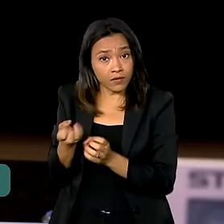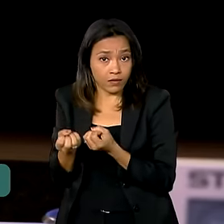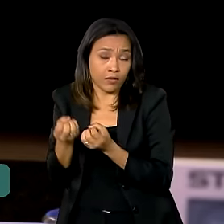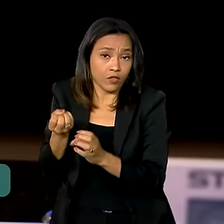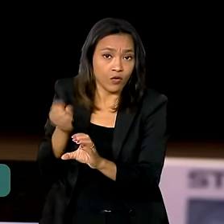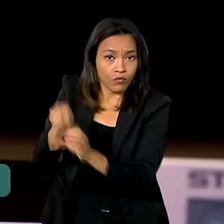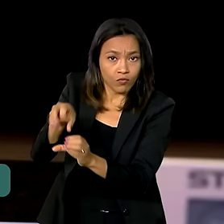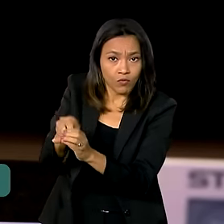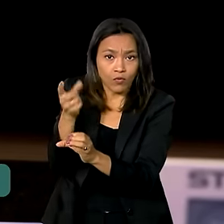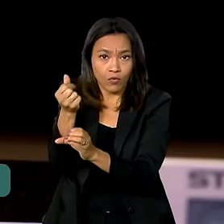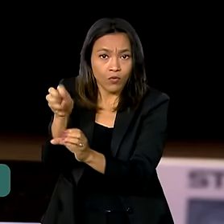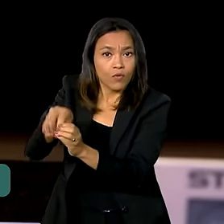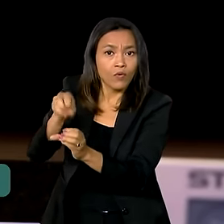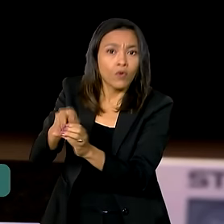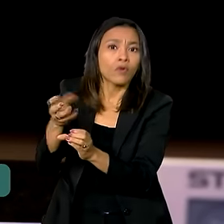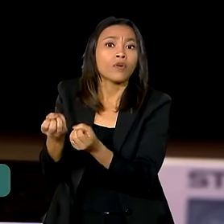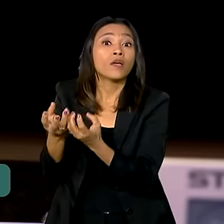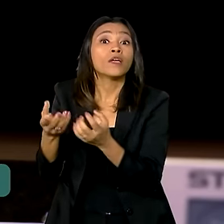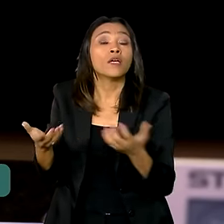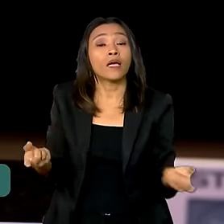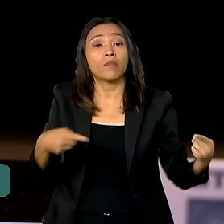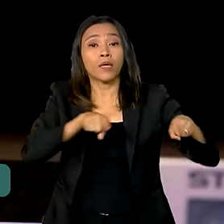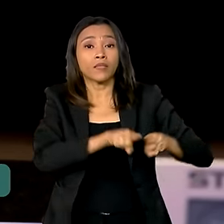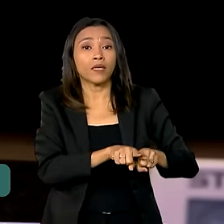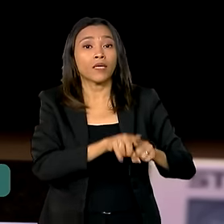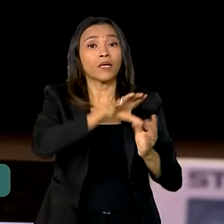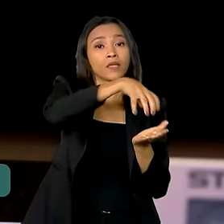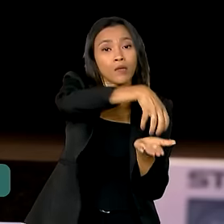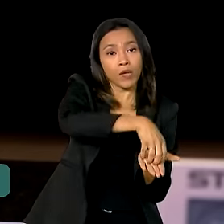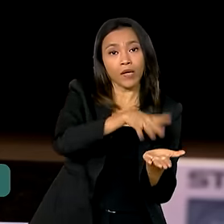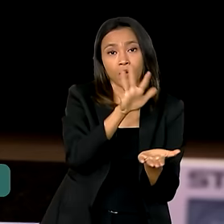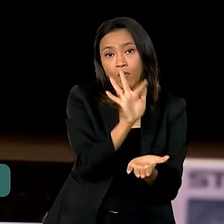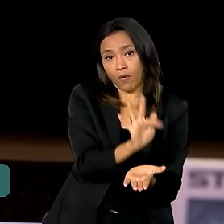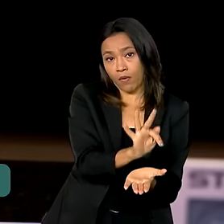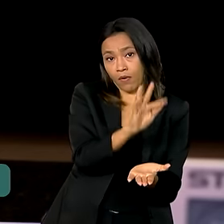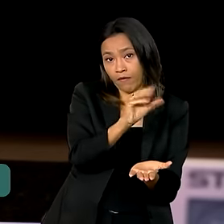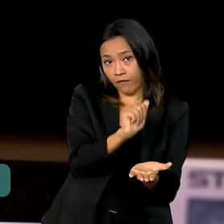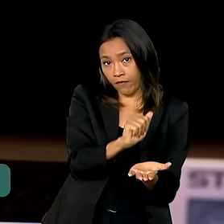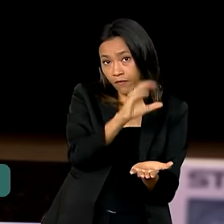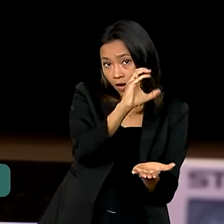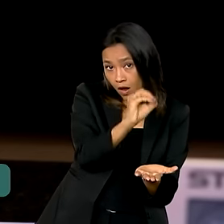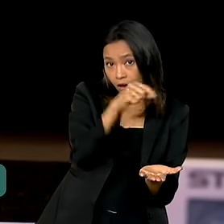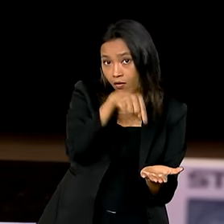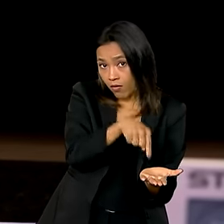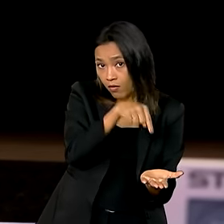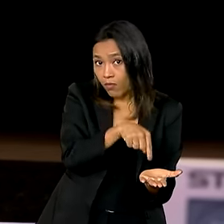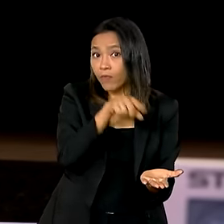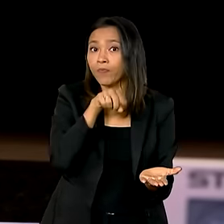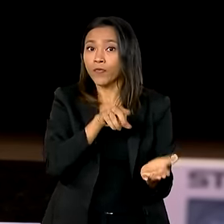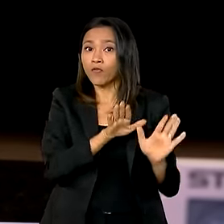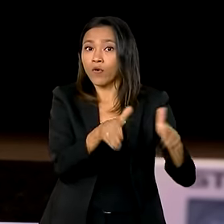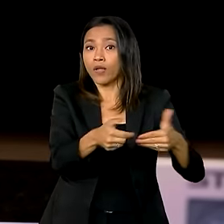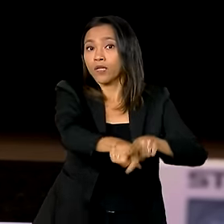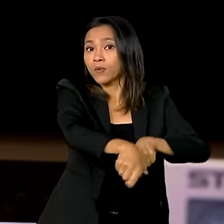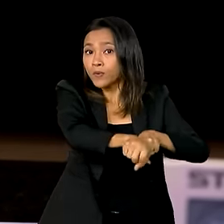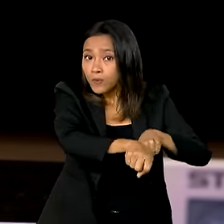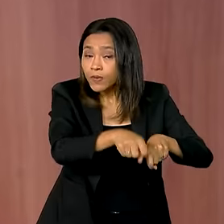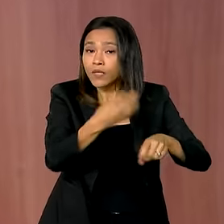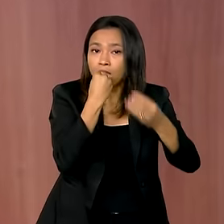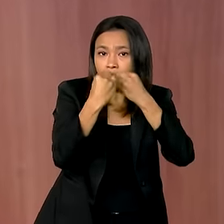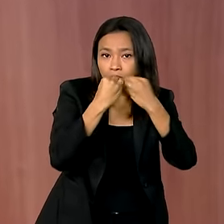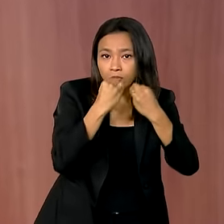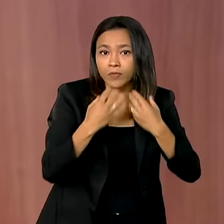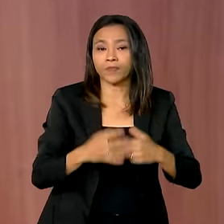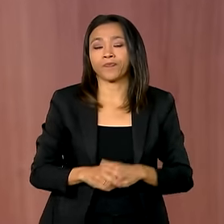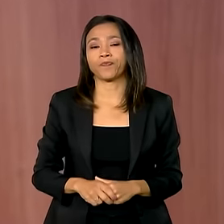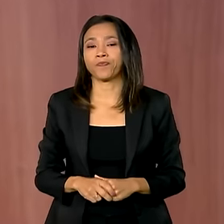muito proximamente com a FAO, com a Organização das Nações Unidas para Agricultura e Alimentação.